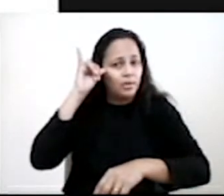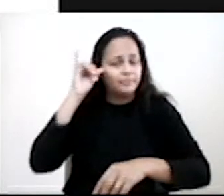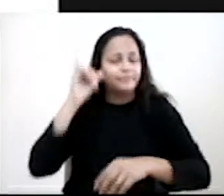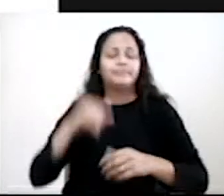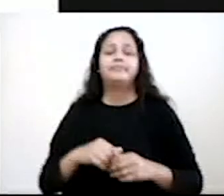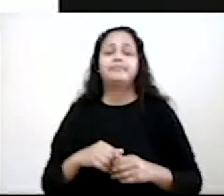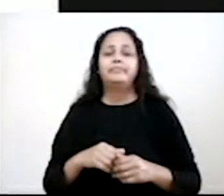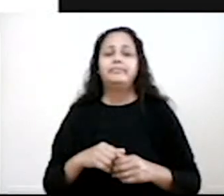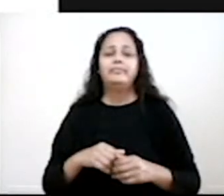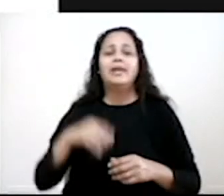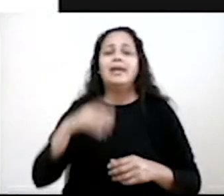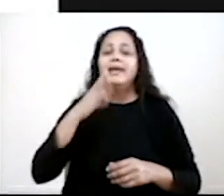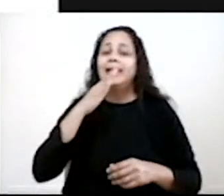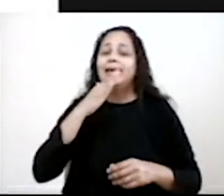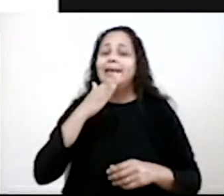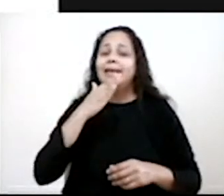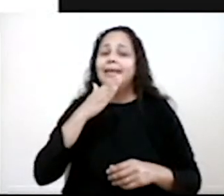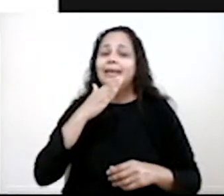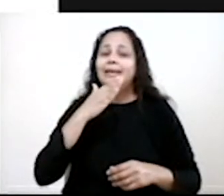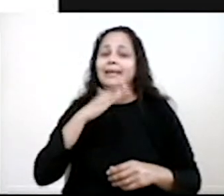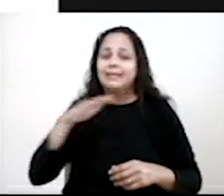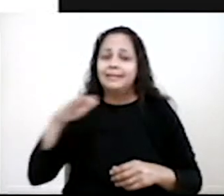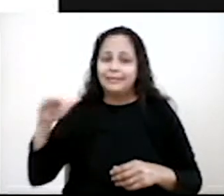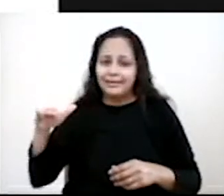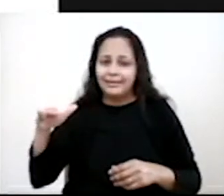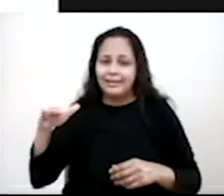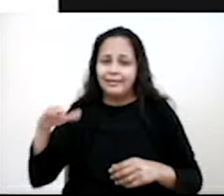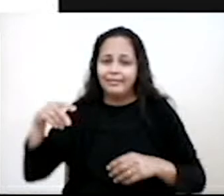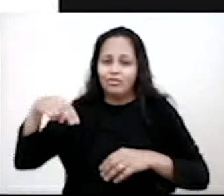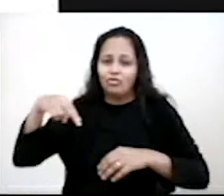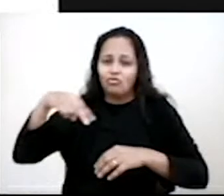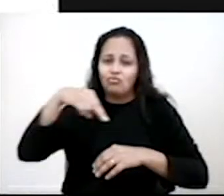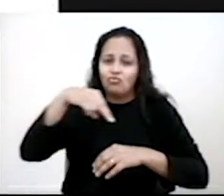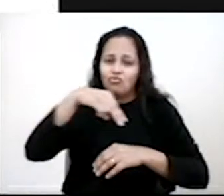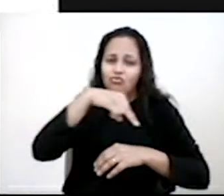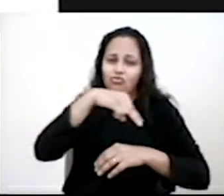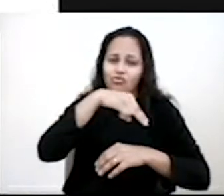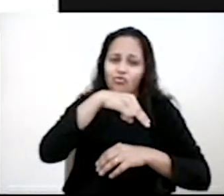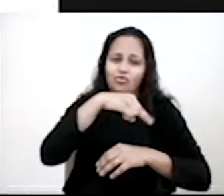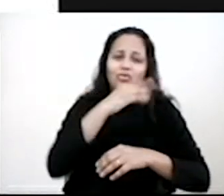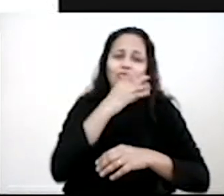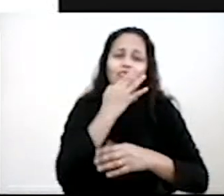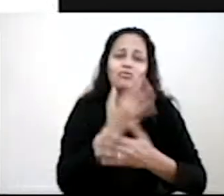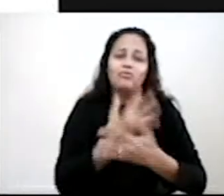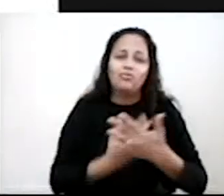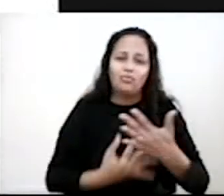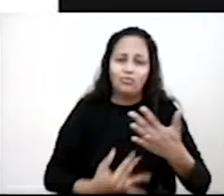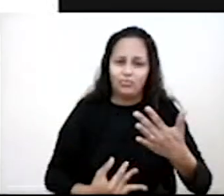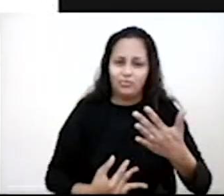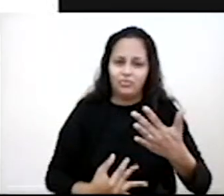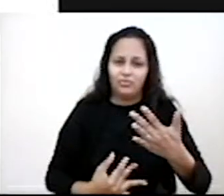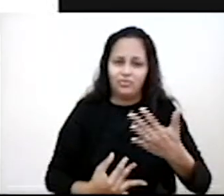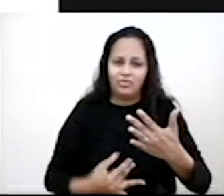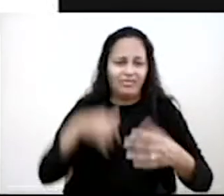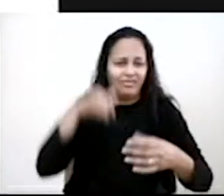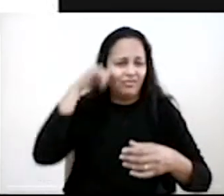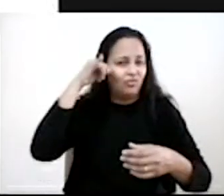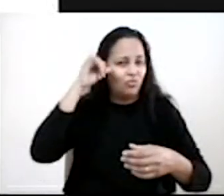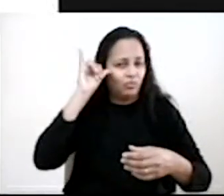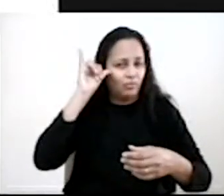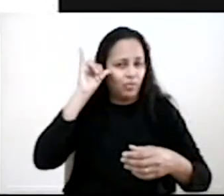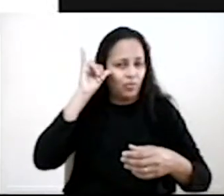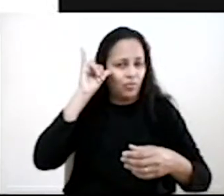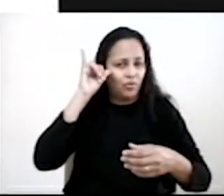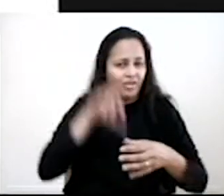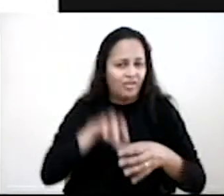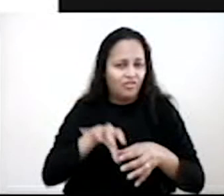Nossa, que dá até uma certa repulsa quando a gente vê isso. As crianças trabalhando descalças no matadouro, no sangue morno do animal, separando